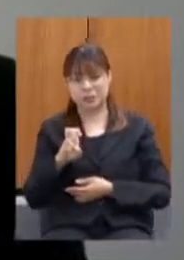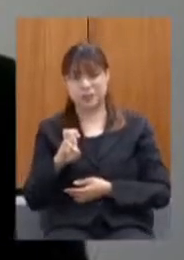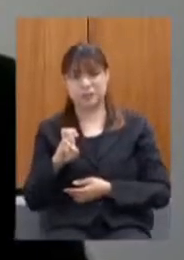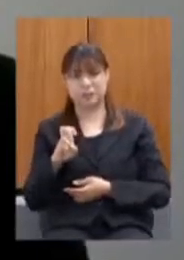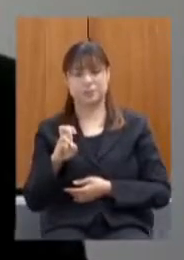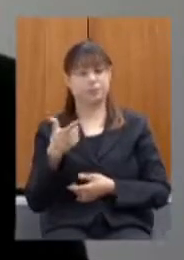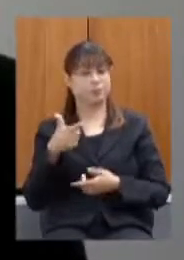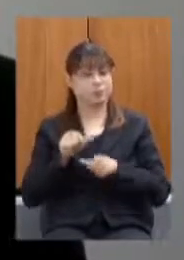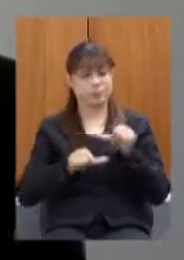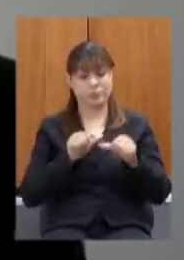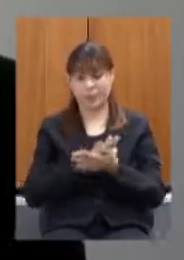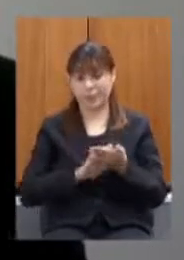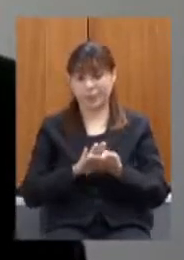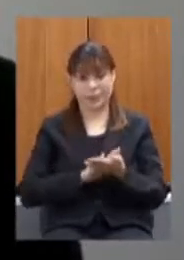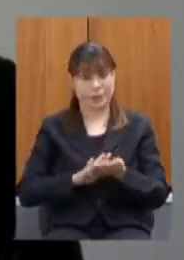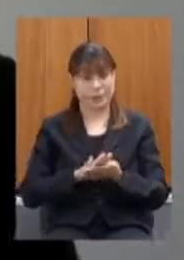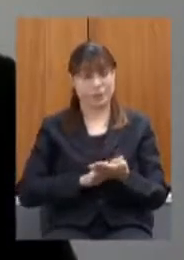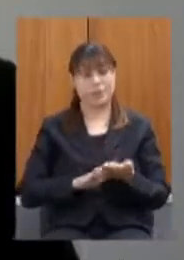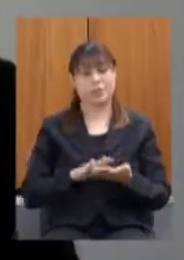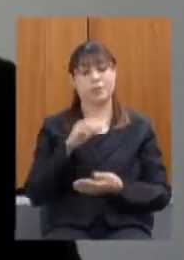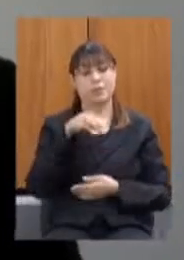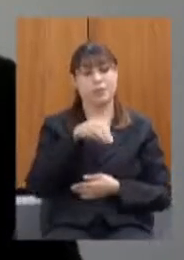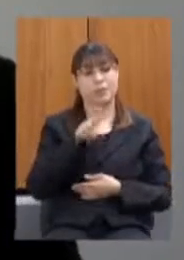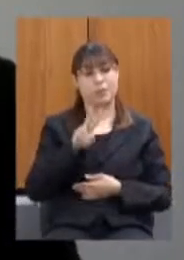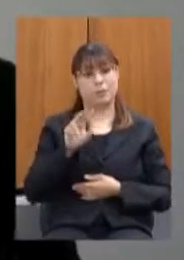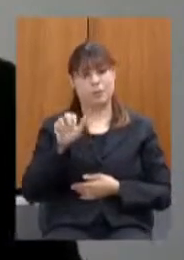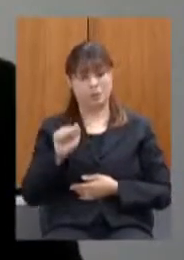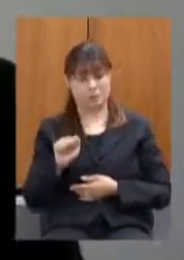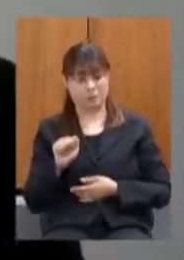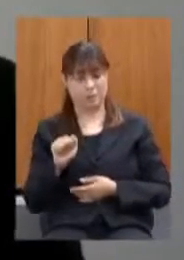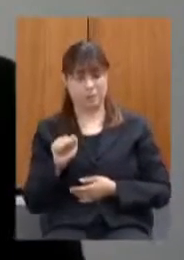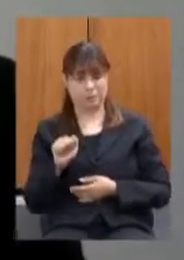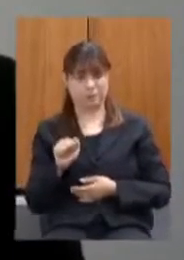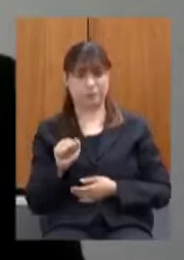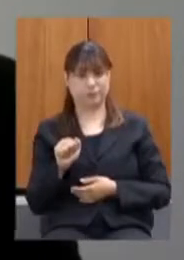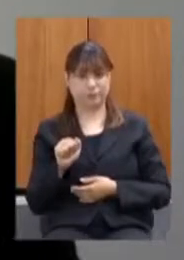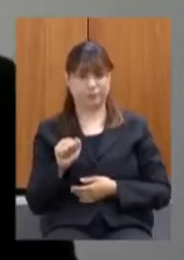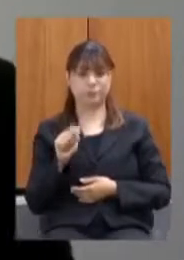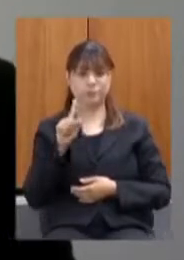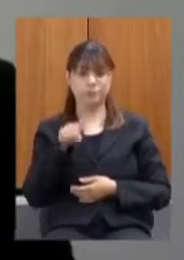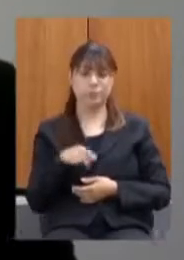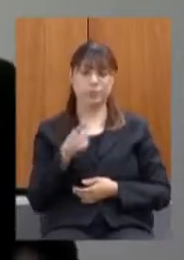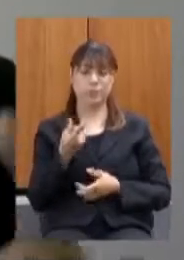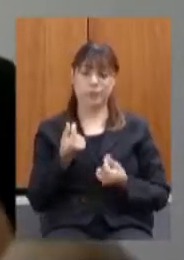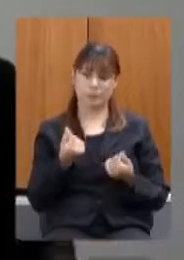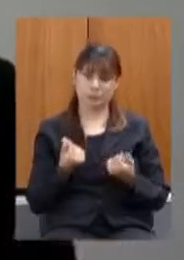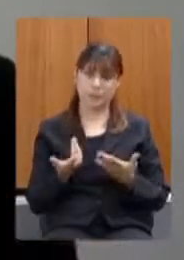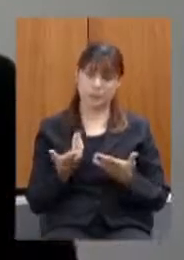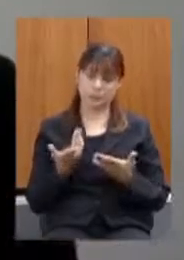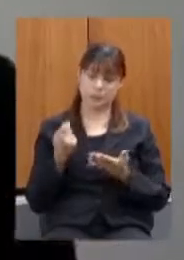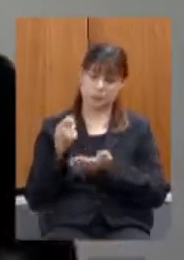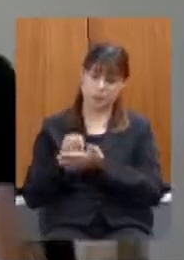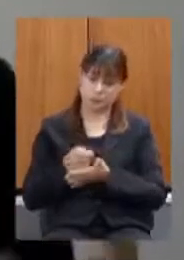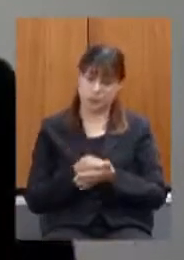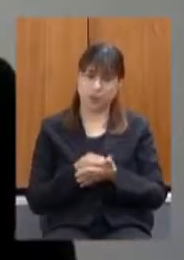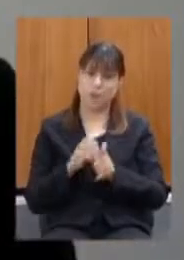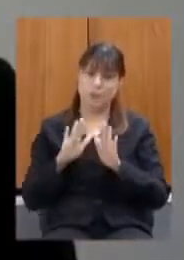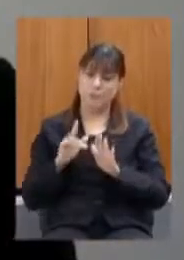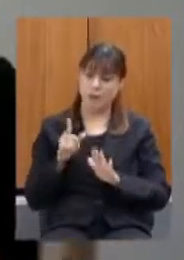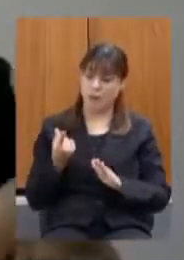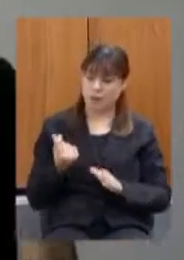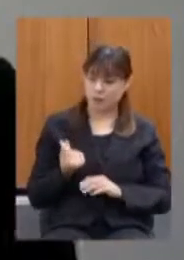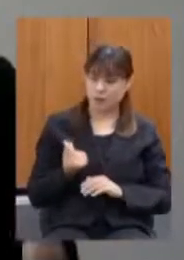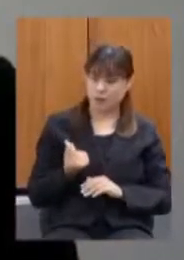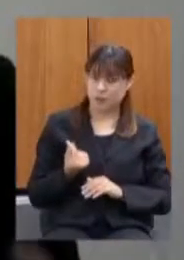alteração do MVA que é a média dos preços praticados mas esses preços